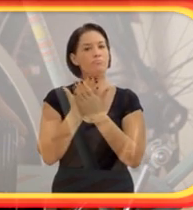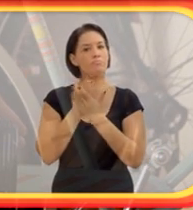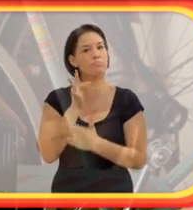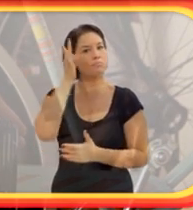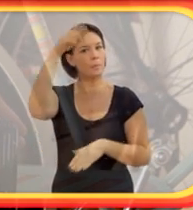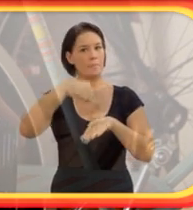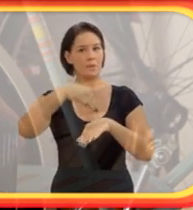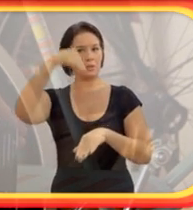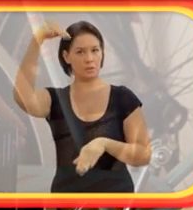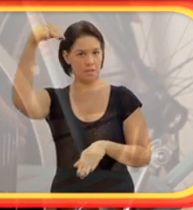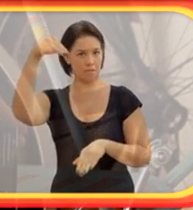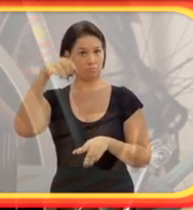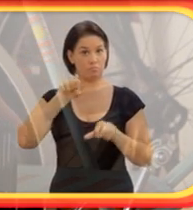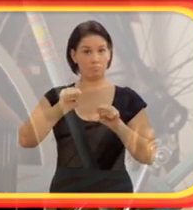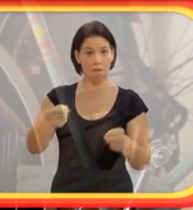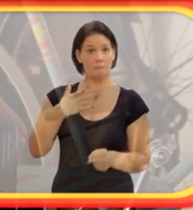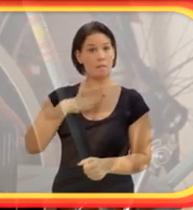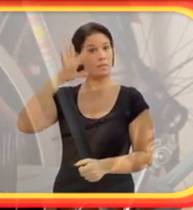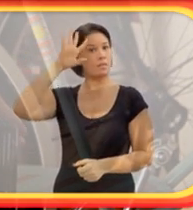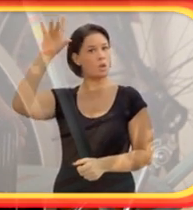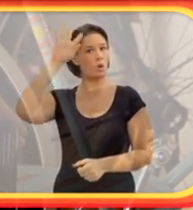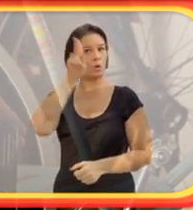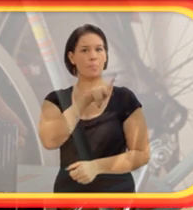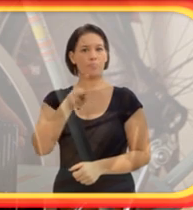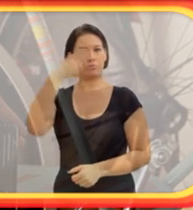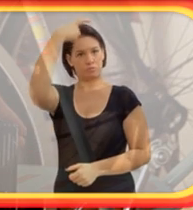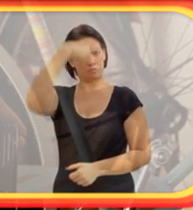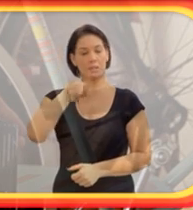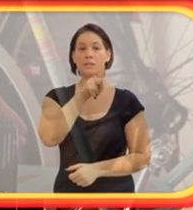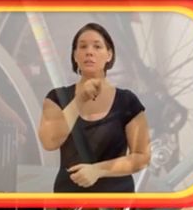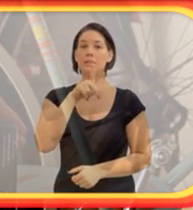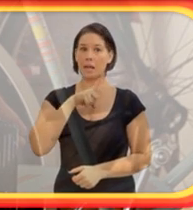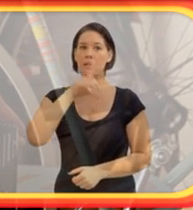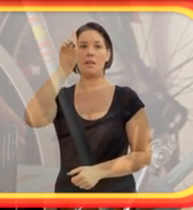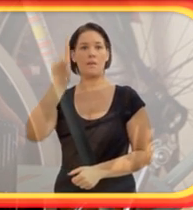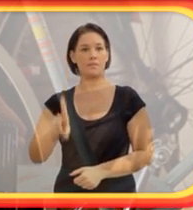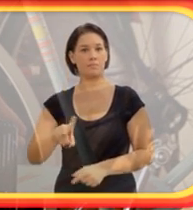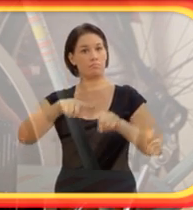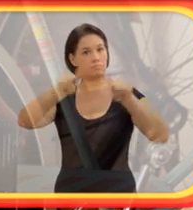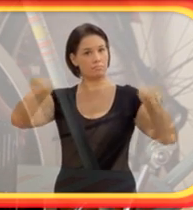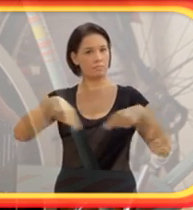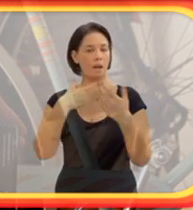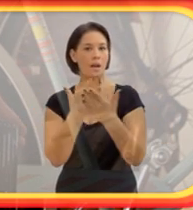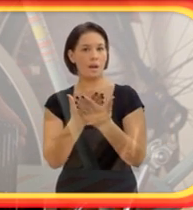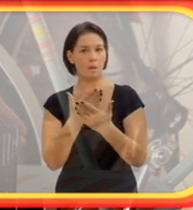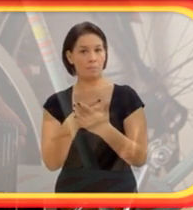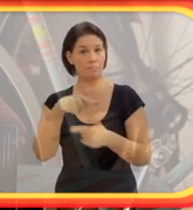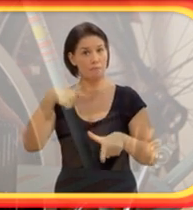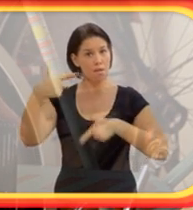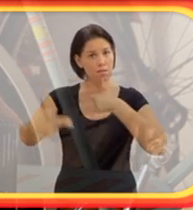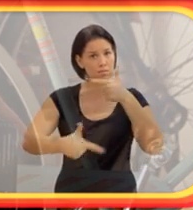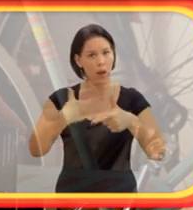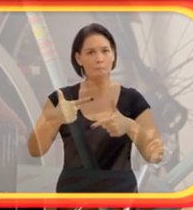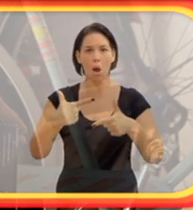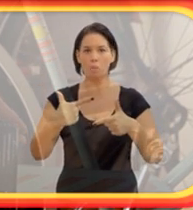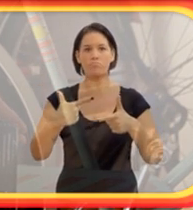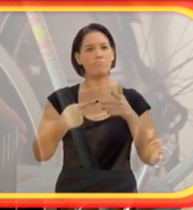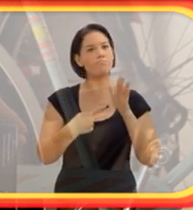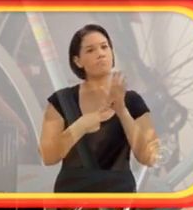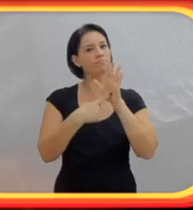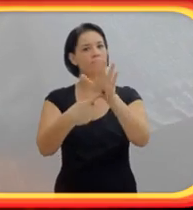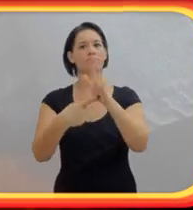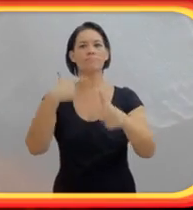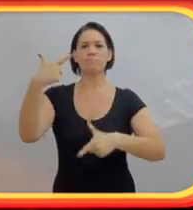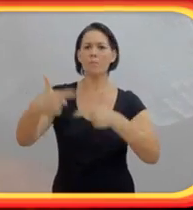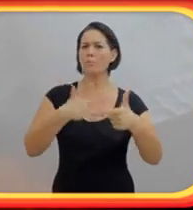prêmio, eu ganhei também uma bolsa de 50% para o meu mestrado, para defender a teoria do professor com deficiência na sala